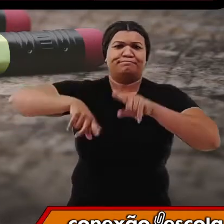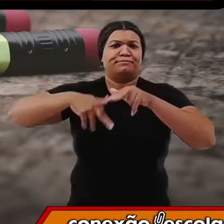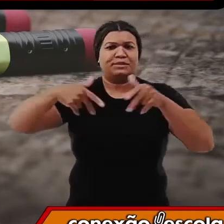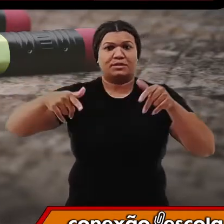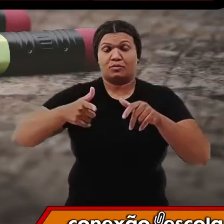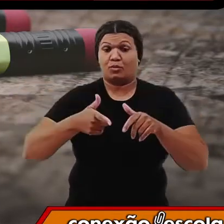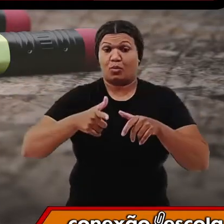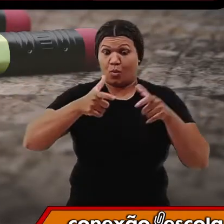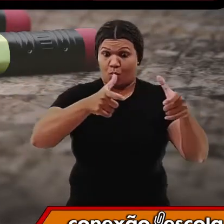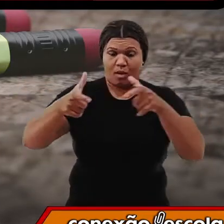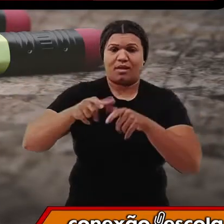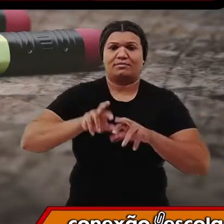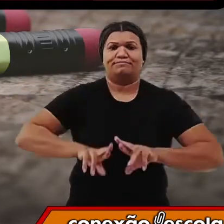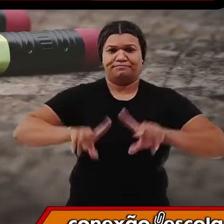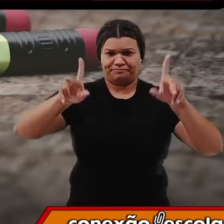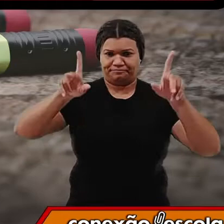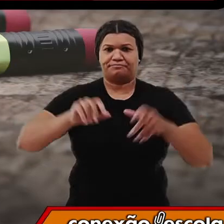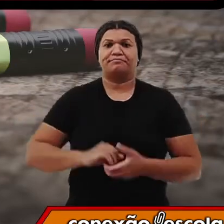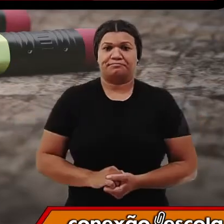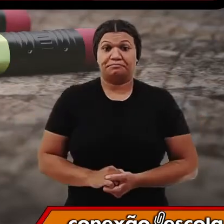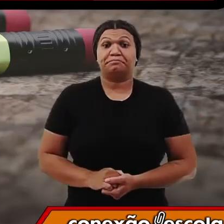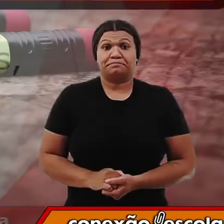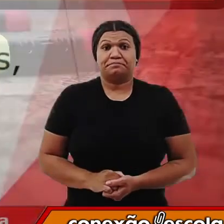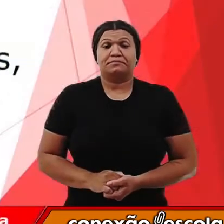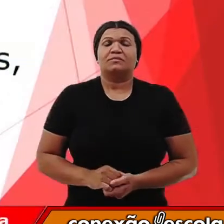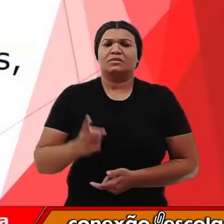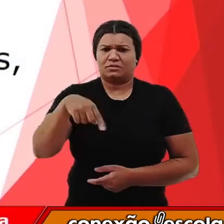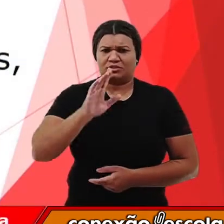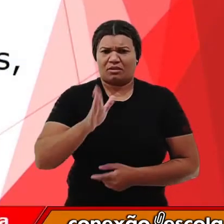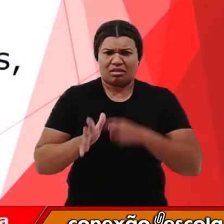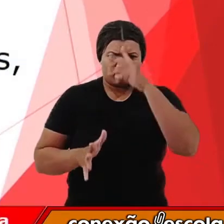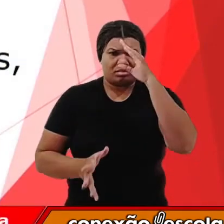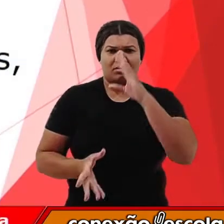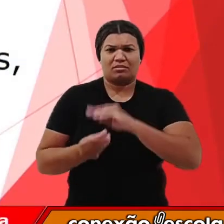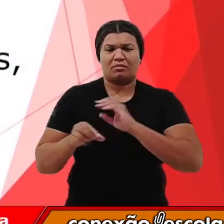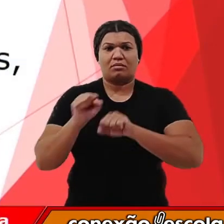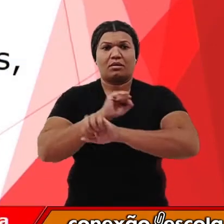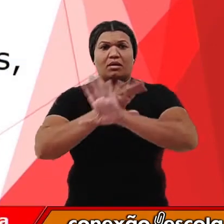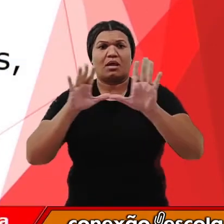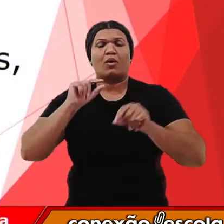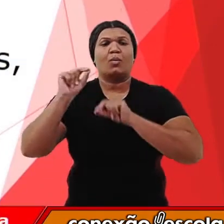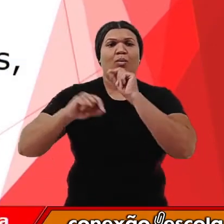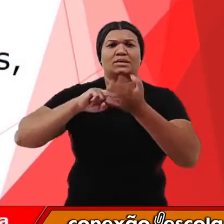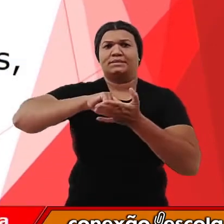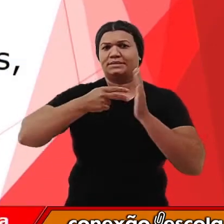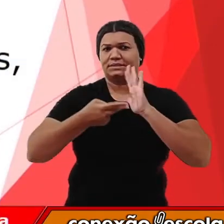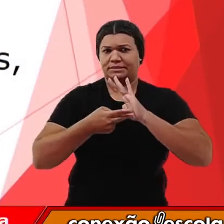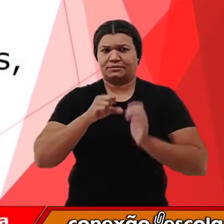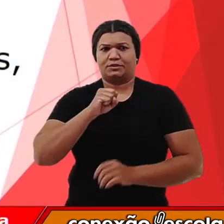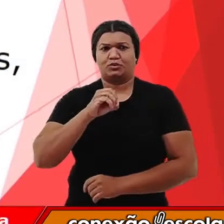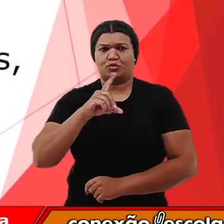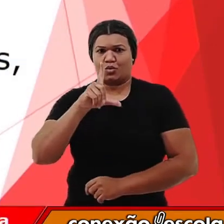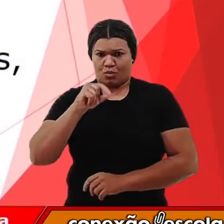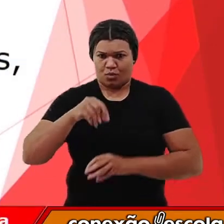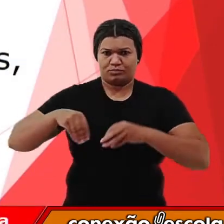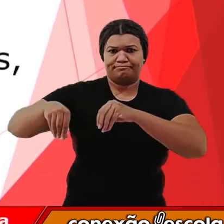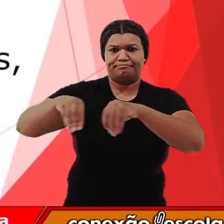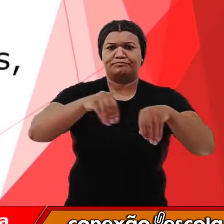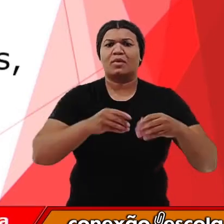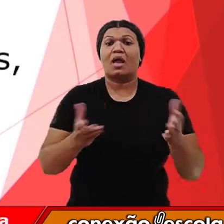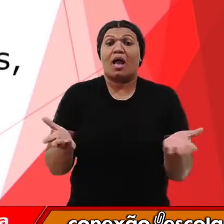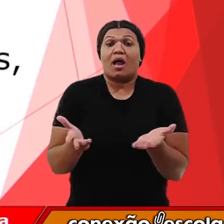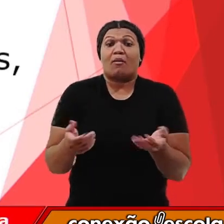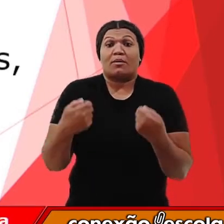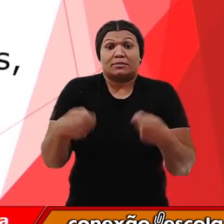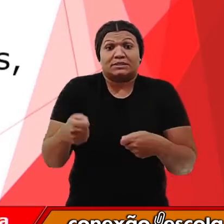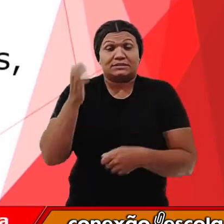novo lugar. Tranquilo? Meus irmãos, compreendido o que é solo, nós precisamos entender agora o que é